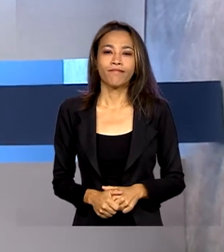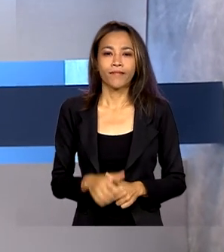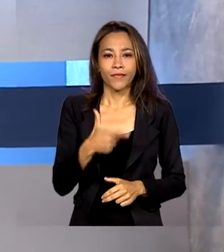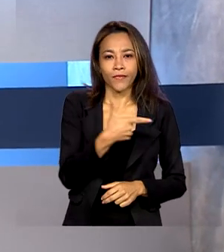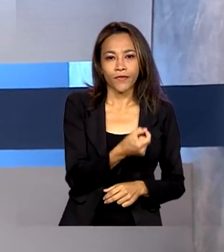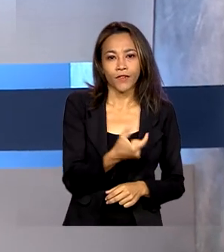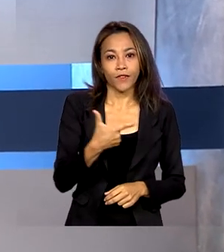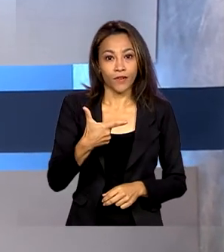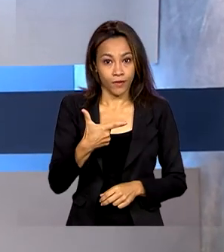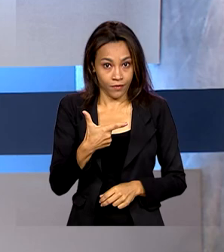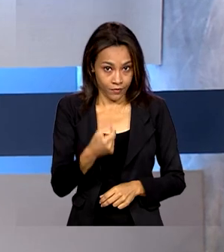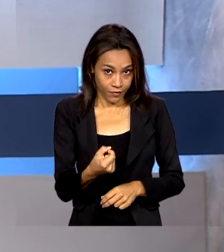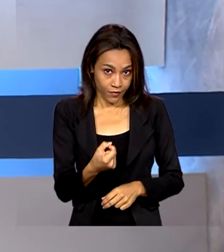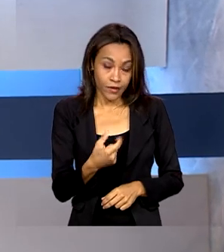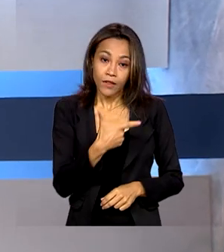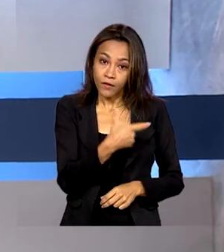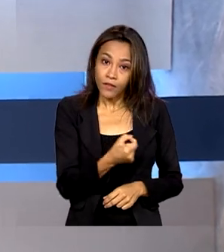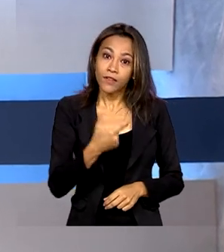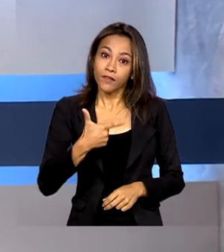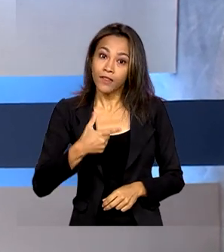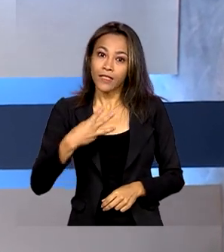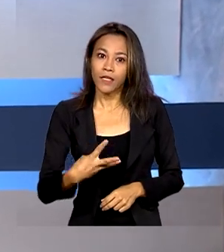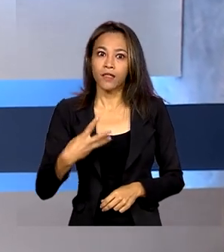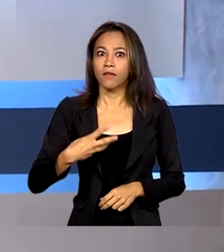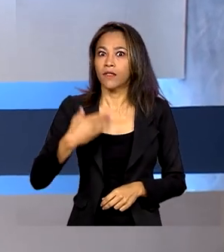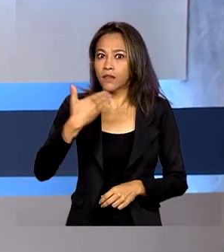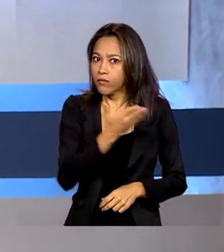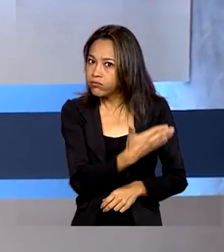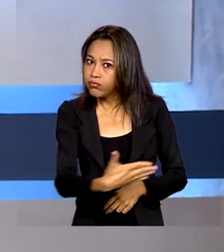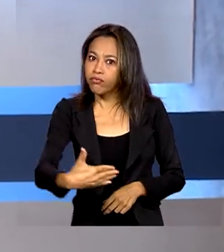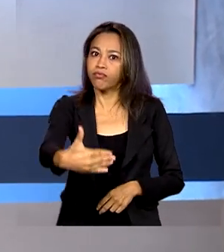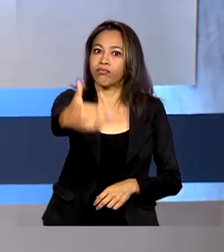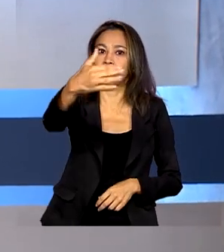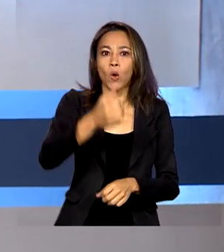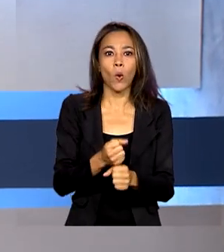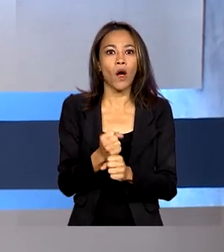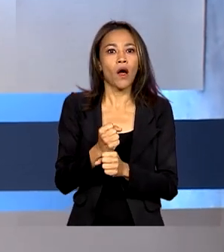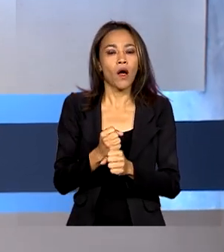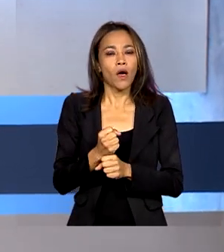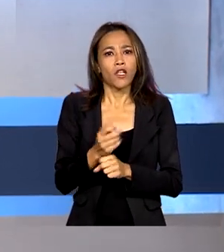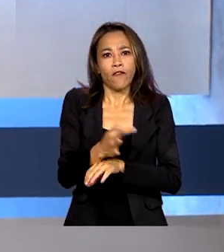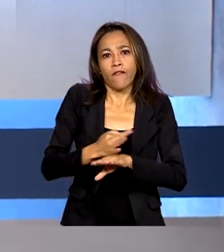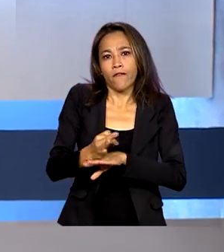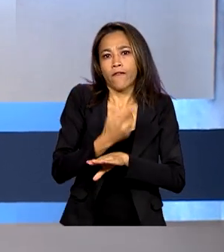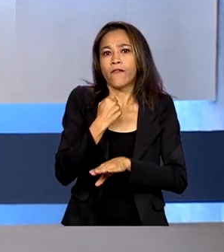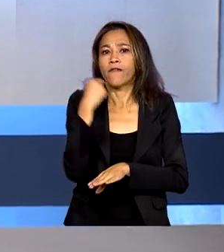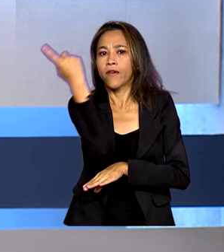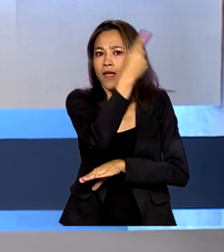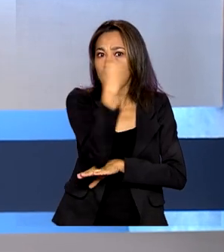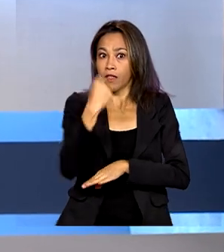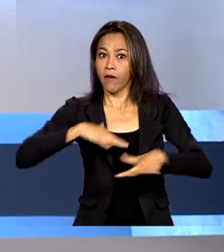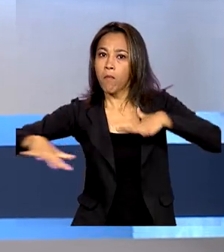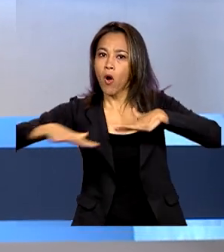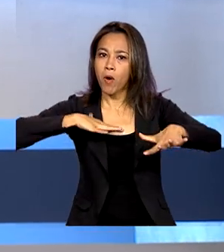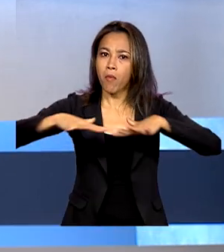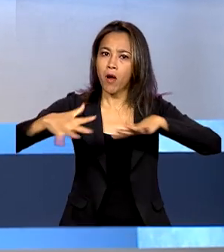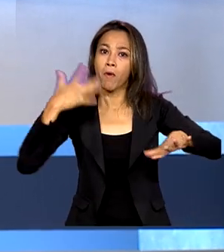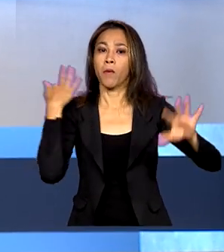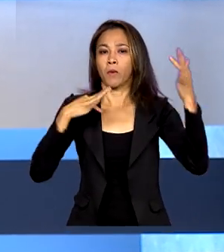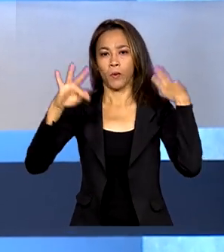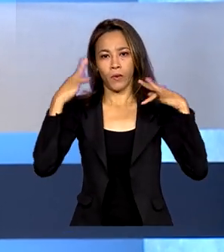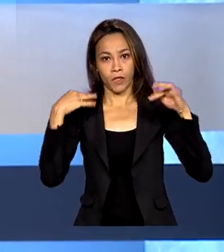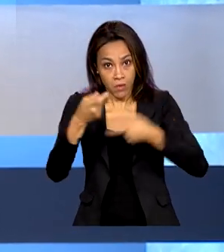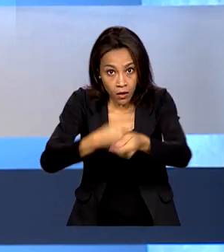2023 será um ano cheio de feriados prolongados, o que deve movimentar o turismo e a economia do país. A